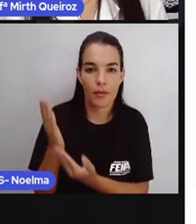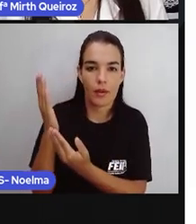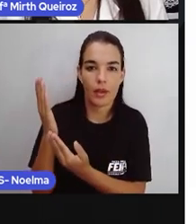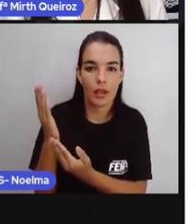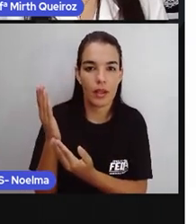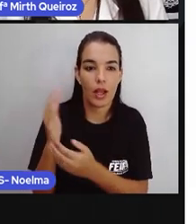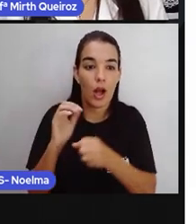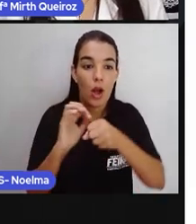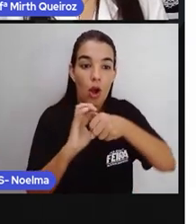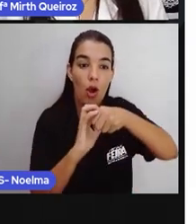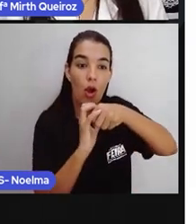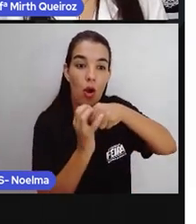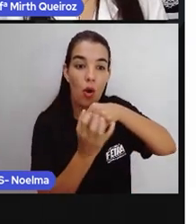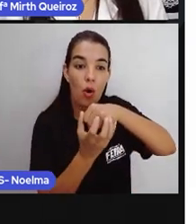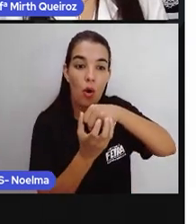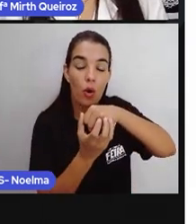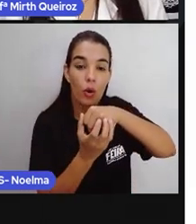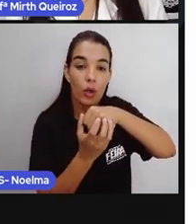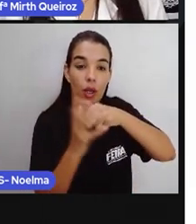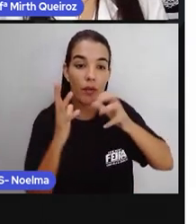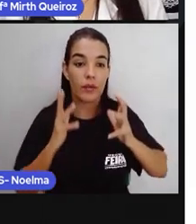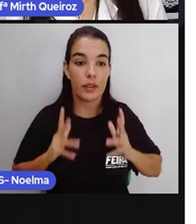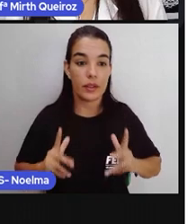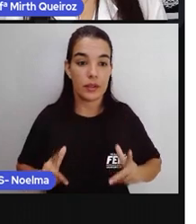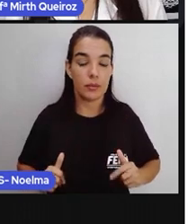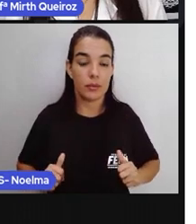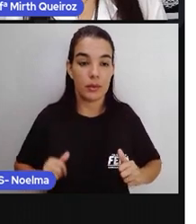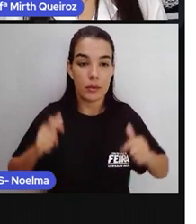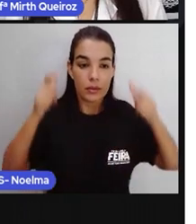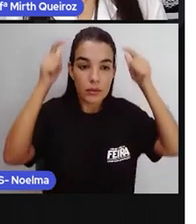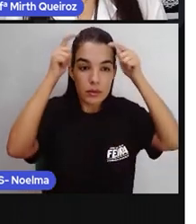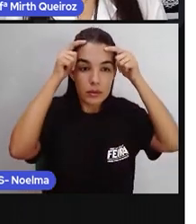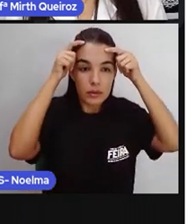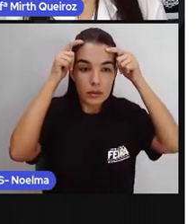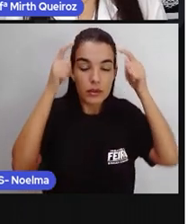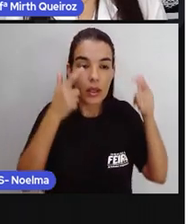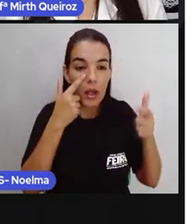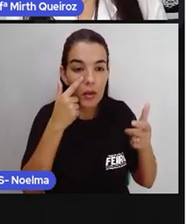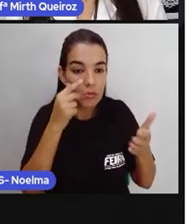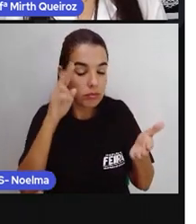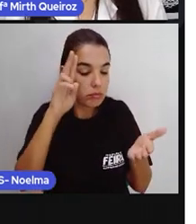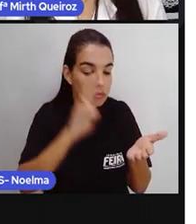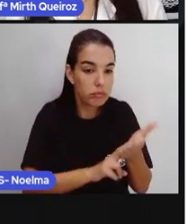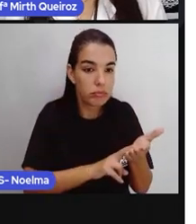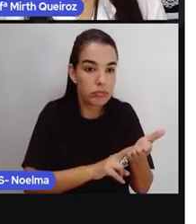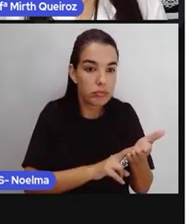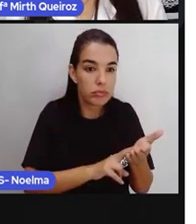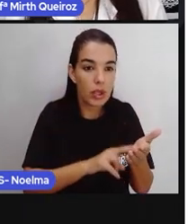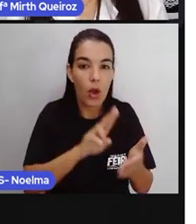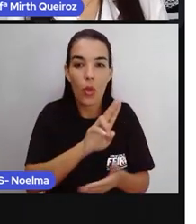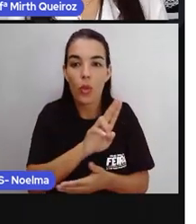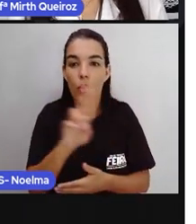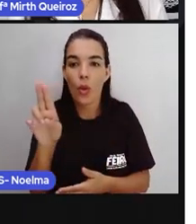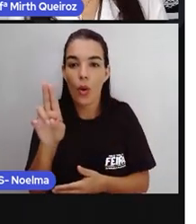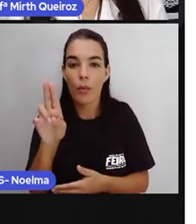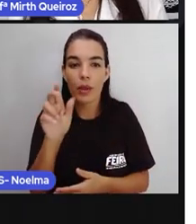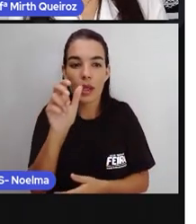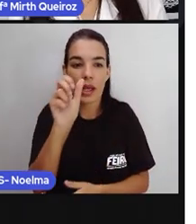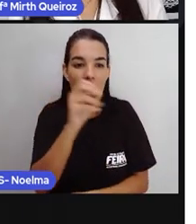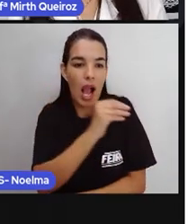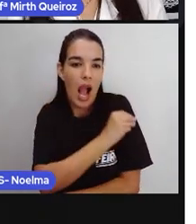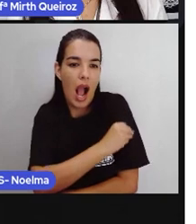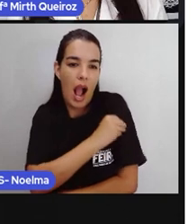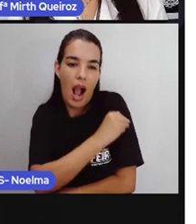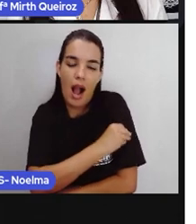Coronavírus no Espírito Santo. Cartório registra a primeira criança com o nome Alkingel. Olha que